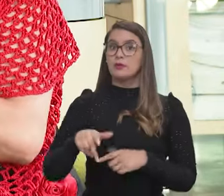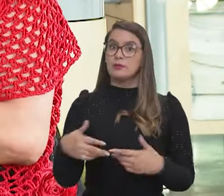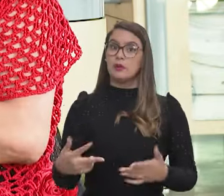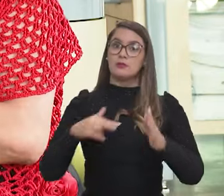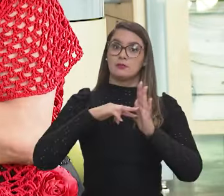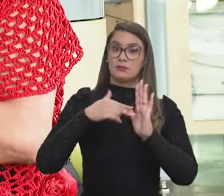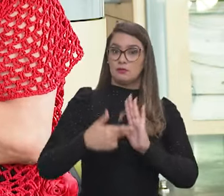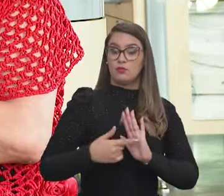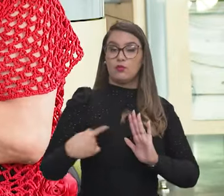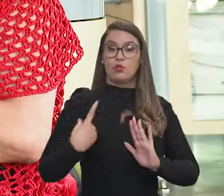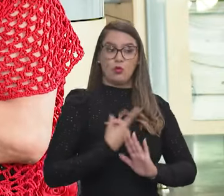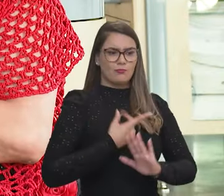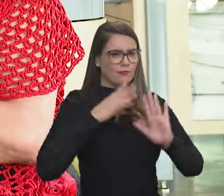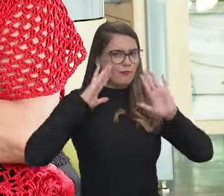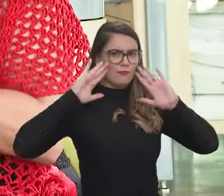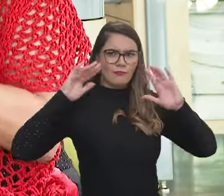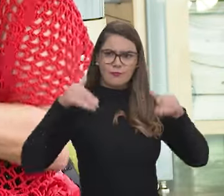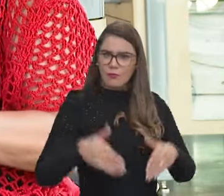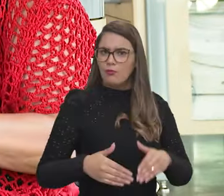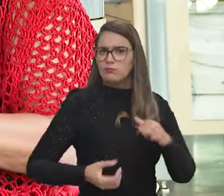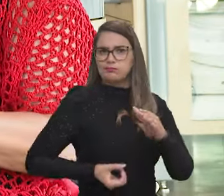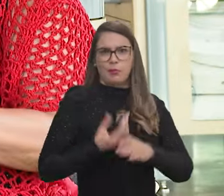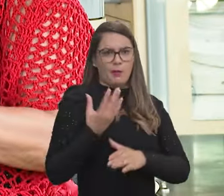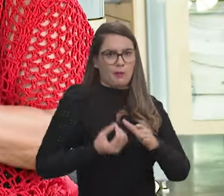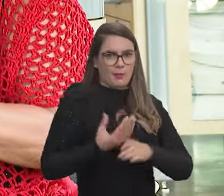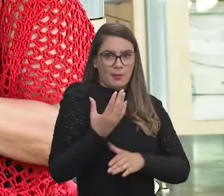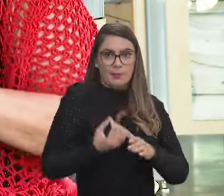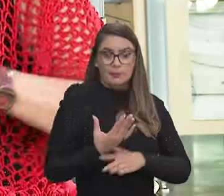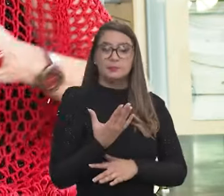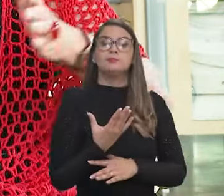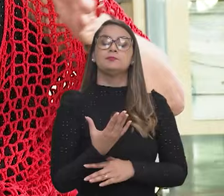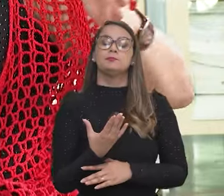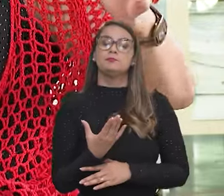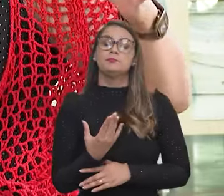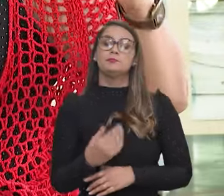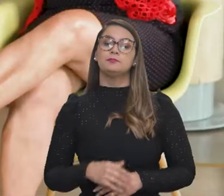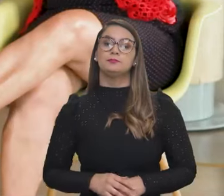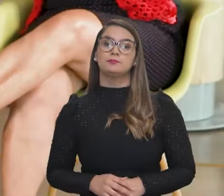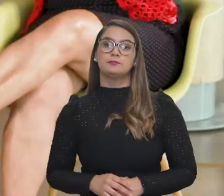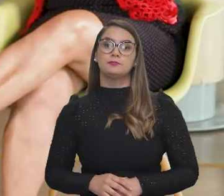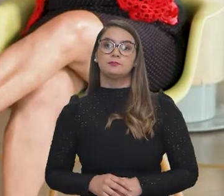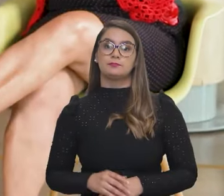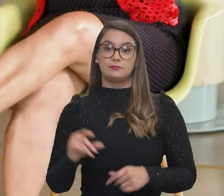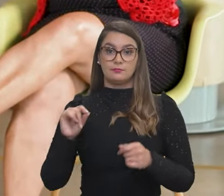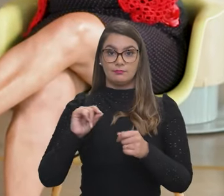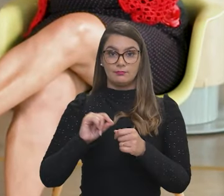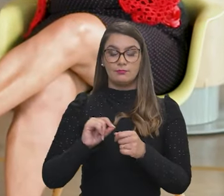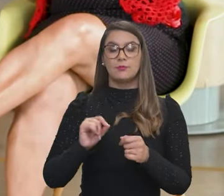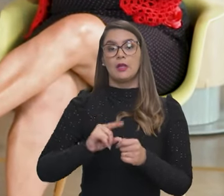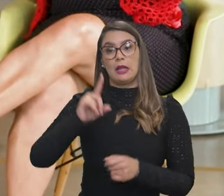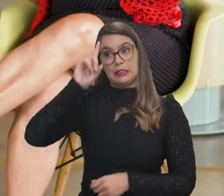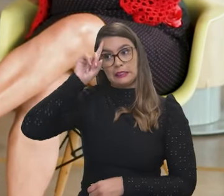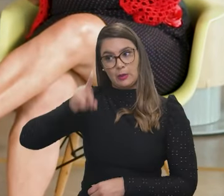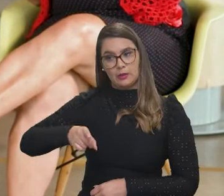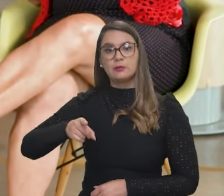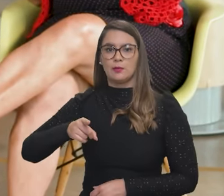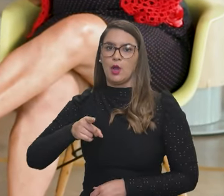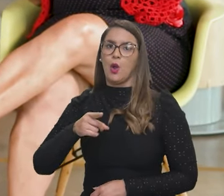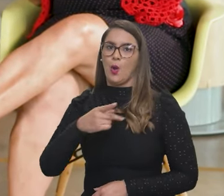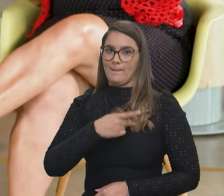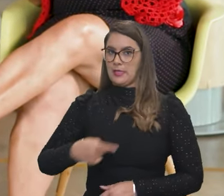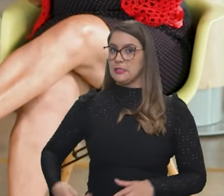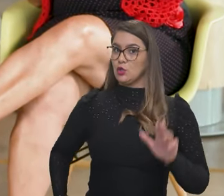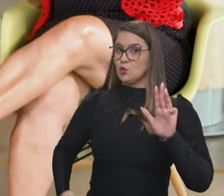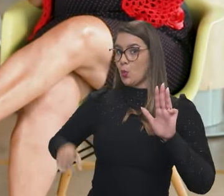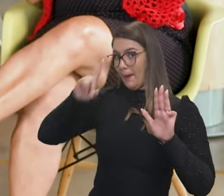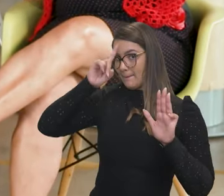o que significa que nós estamos no foco dessa produção. Nós estamos fazendo a determinação do